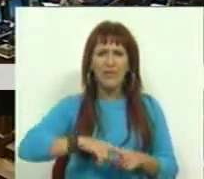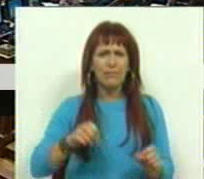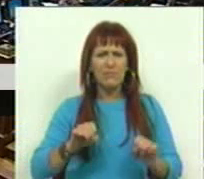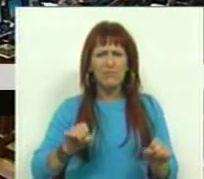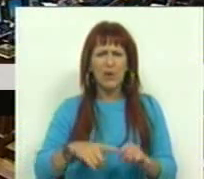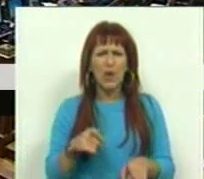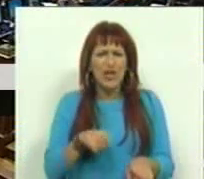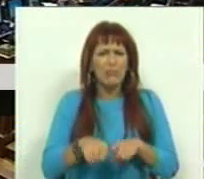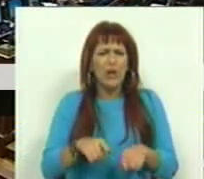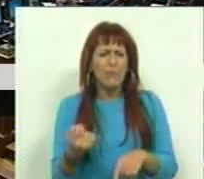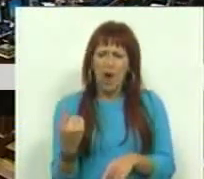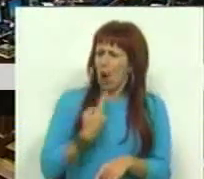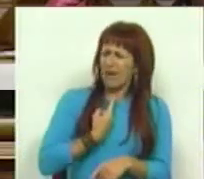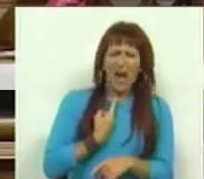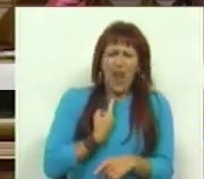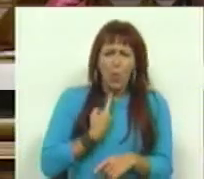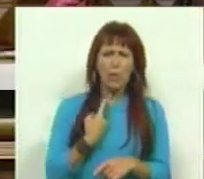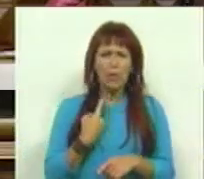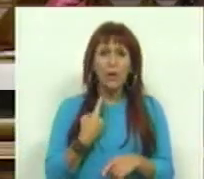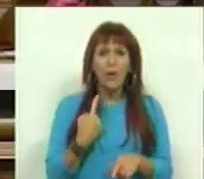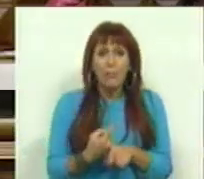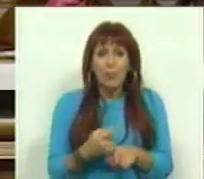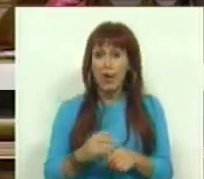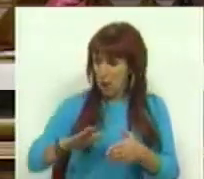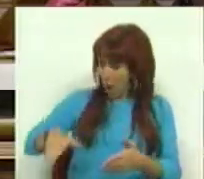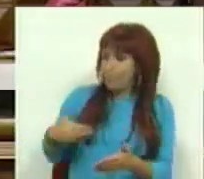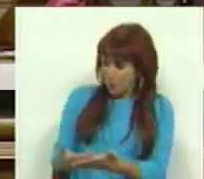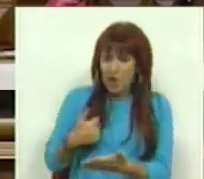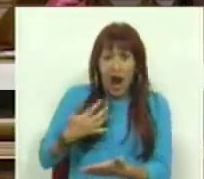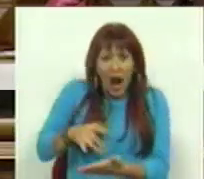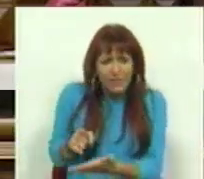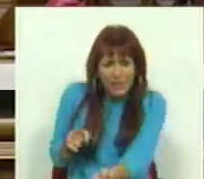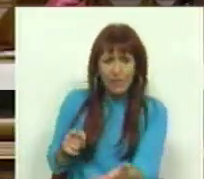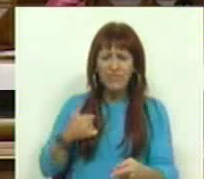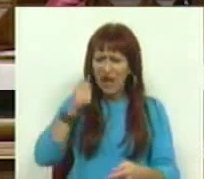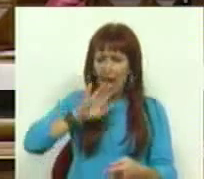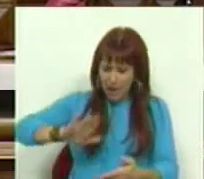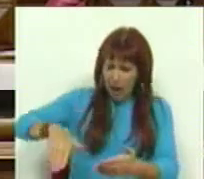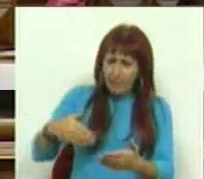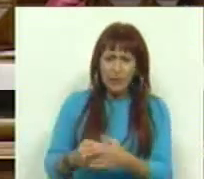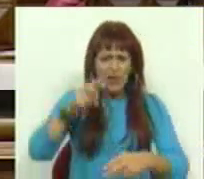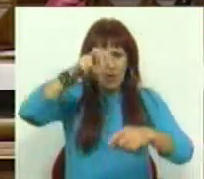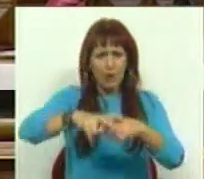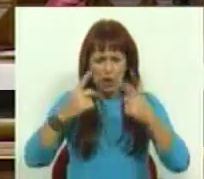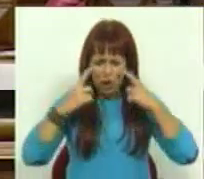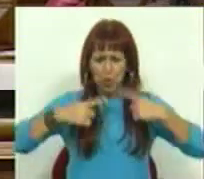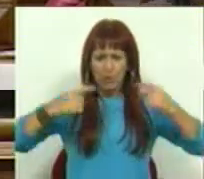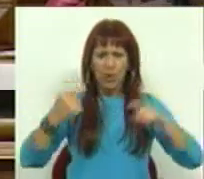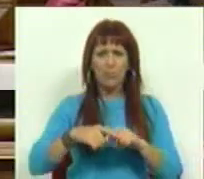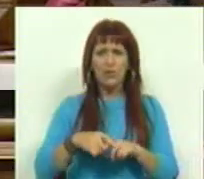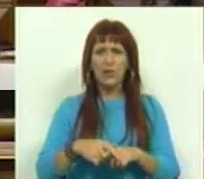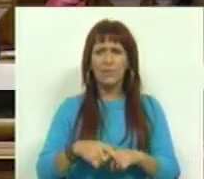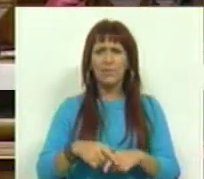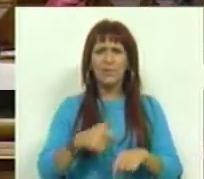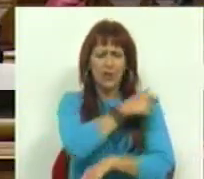ninguém é deputado ou deputada por obrigação, é porque se propôs a isso. E quem se propõe ao cargo público de mandato